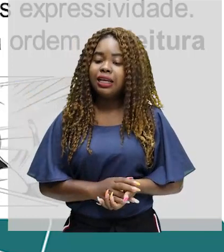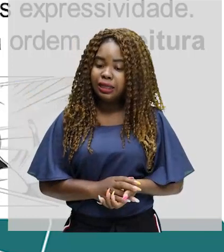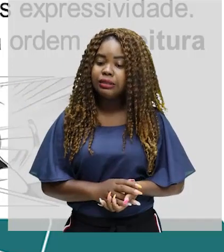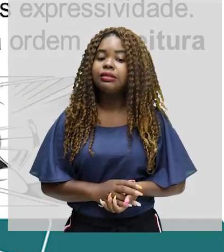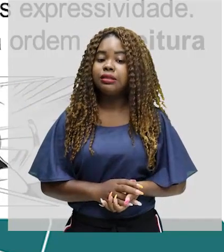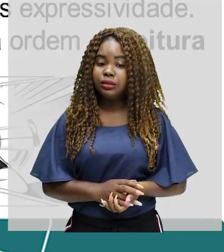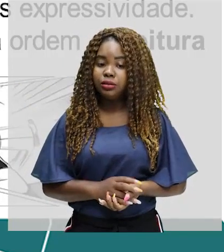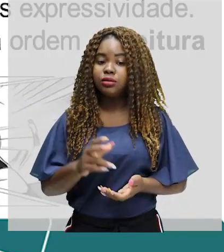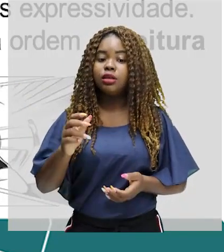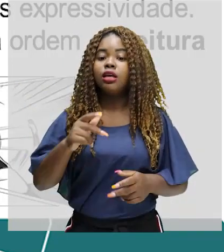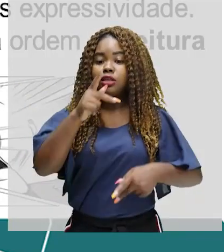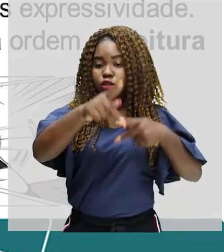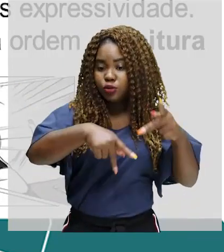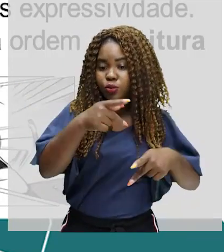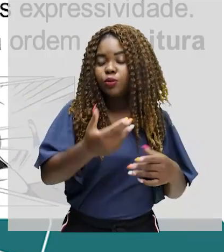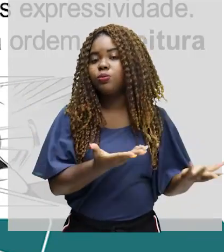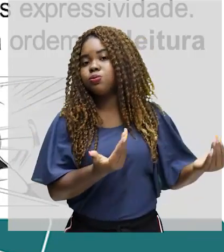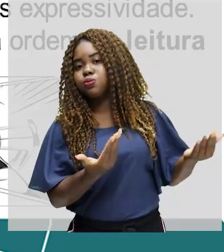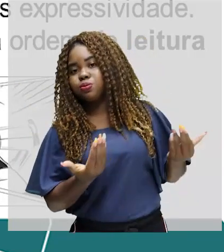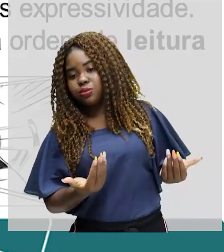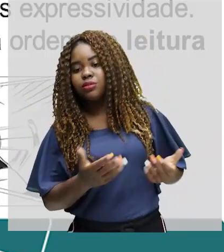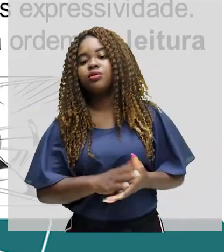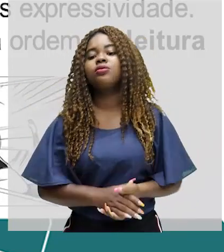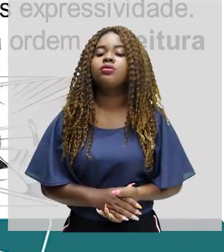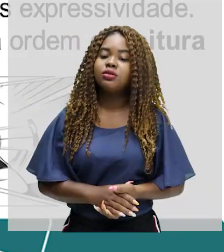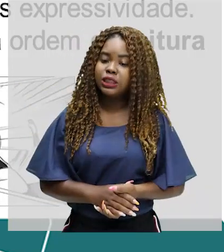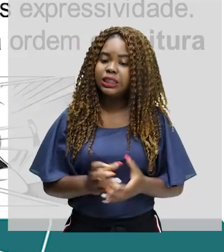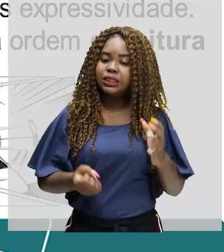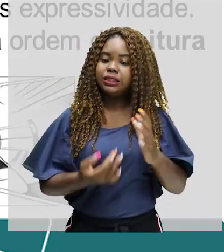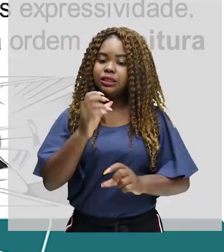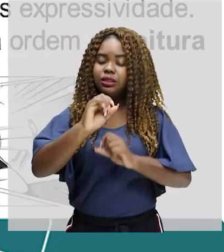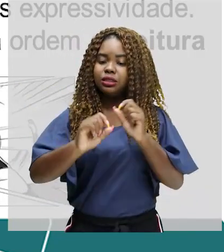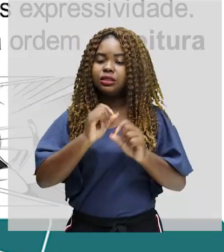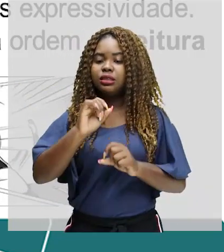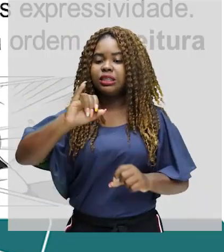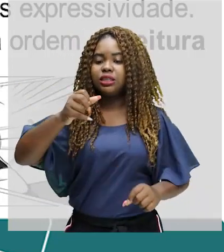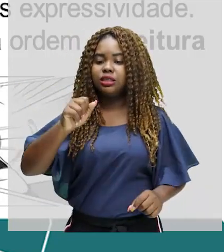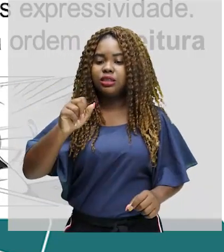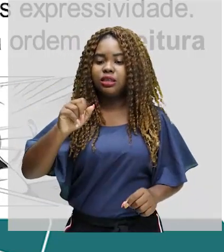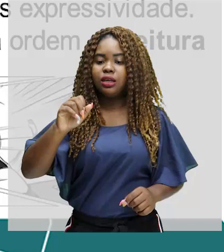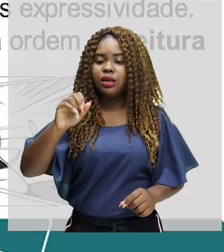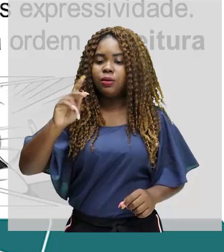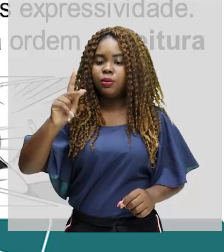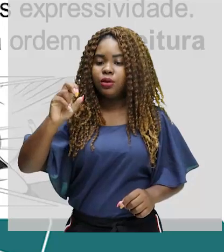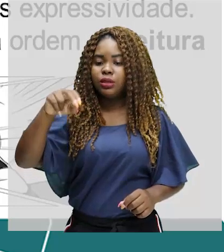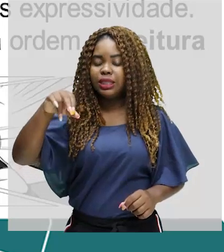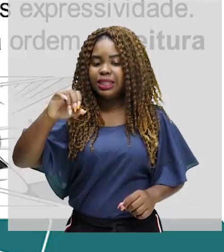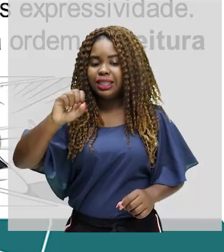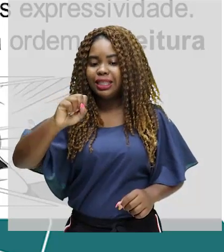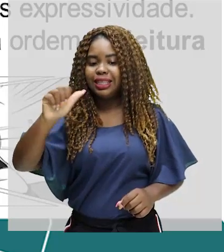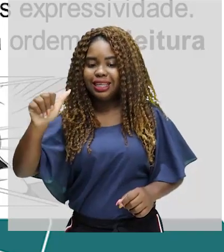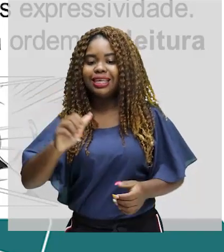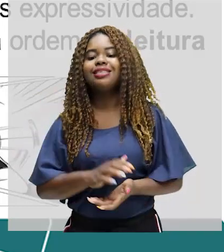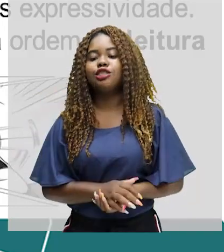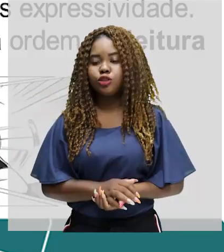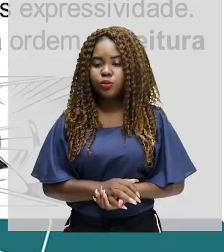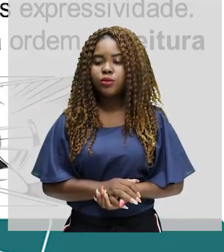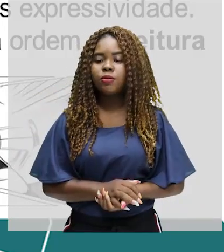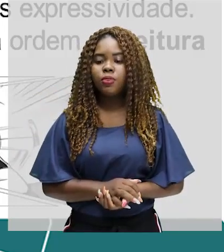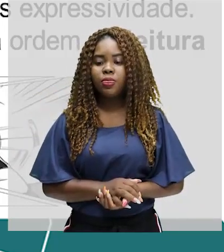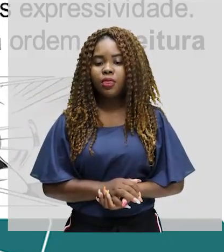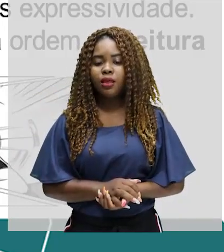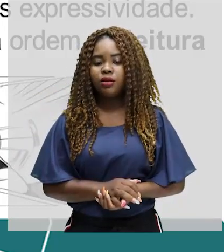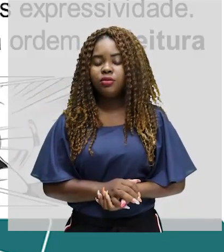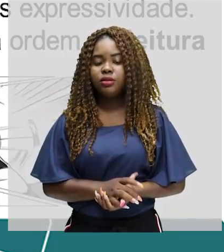público jovem, os mangás têm origem japonesa, tiveram sua estética influenciada pelos estúdios Walt Disney. O traço dos